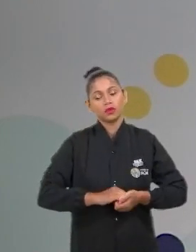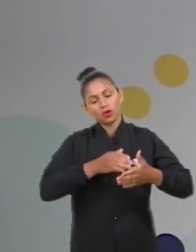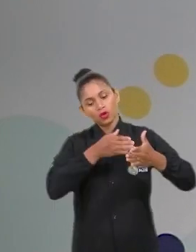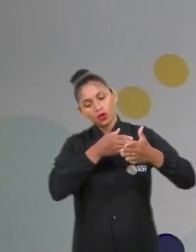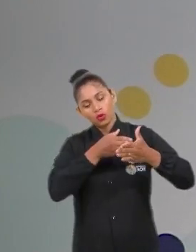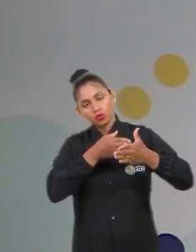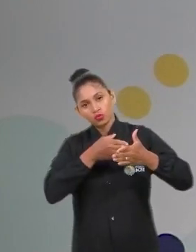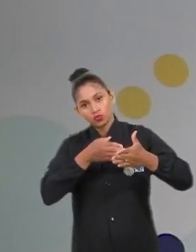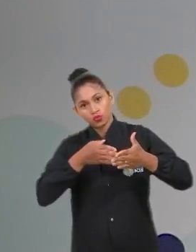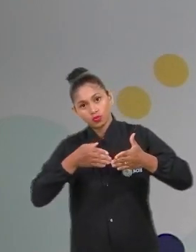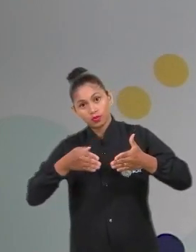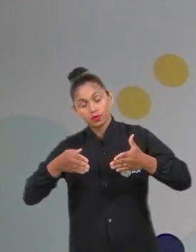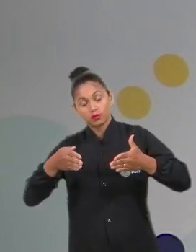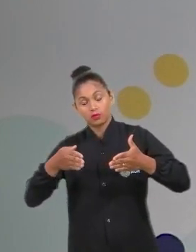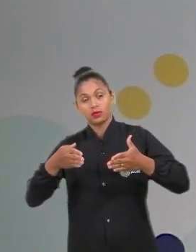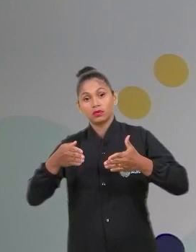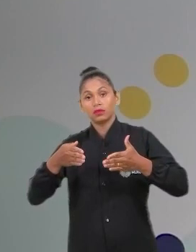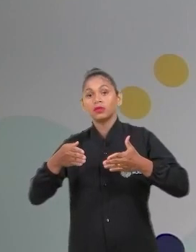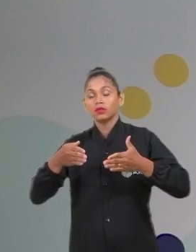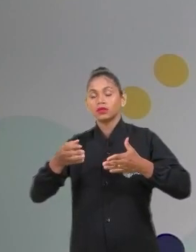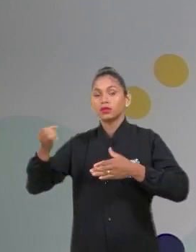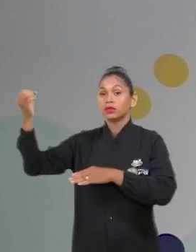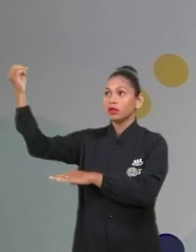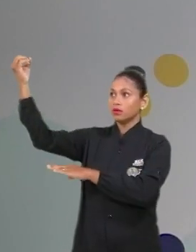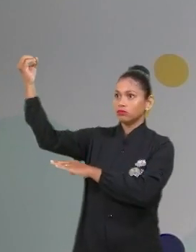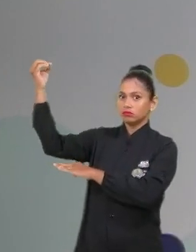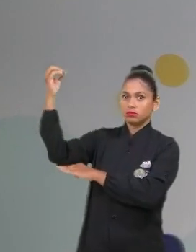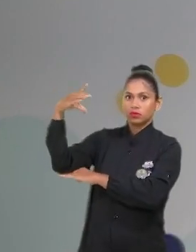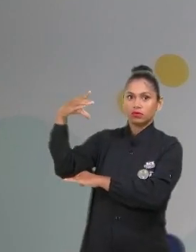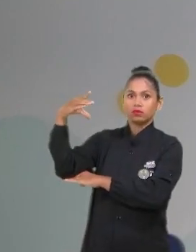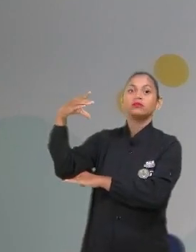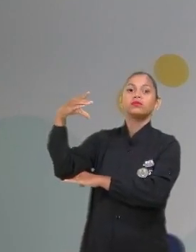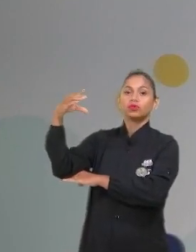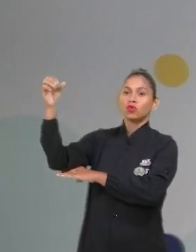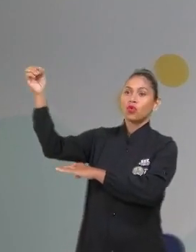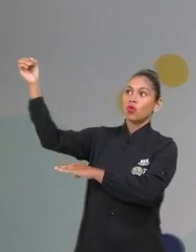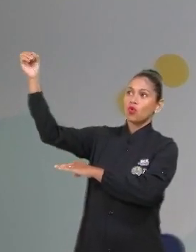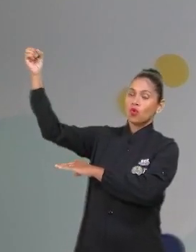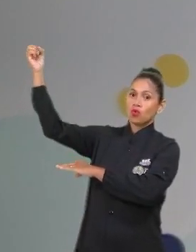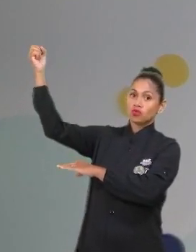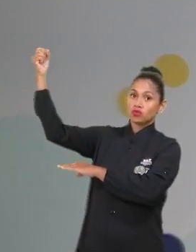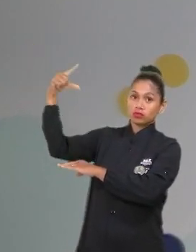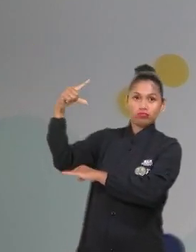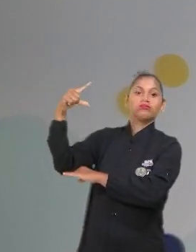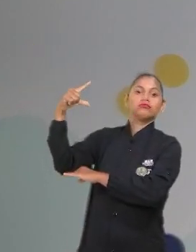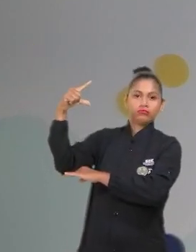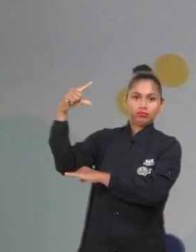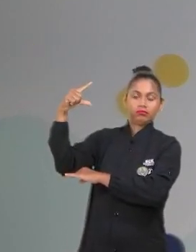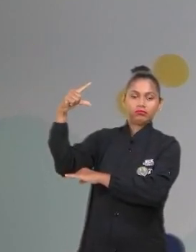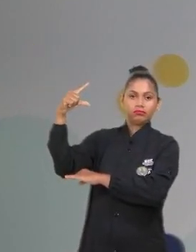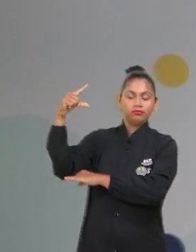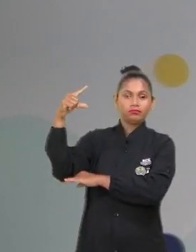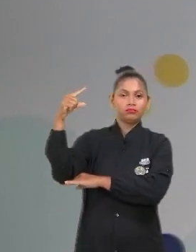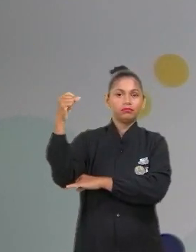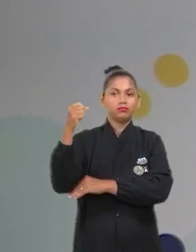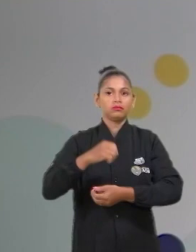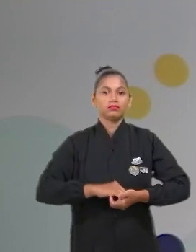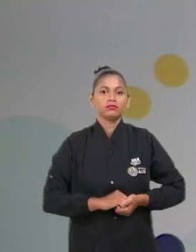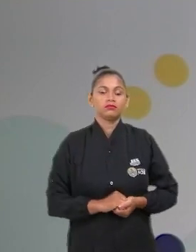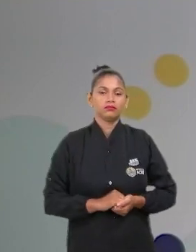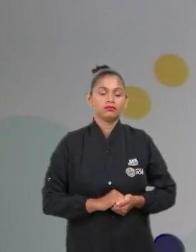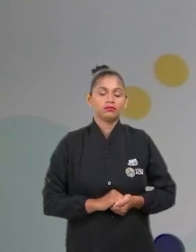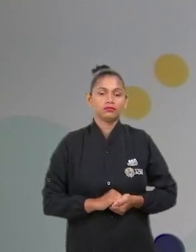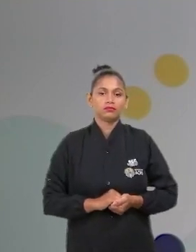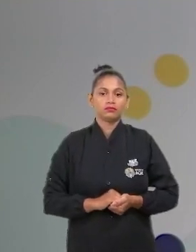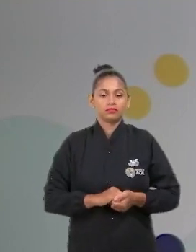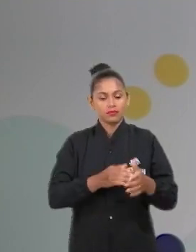a luz. Então, durante a presença de luz, durante o dia, ok? Então, durante o